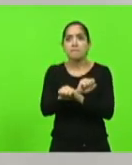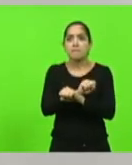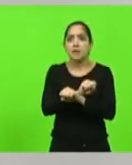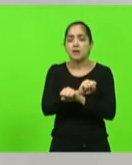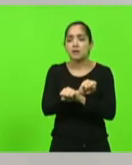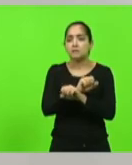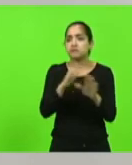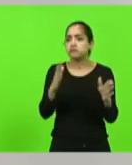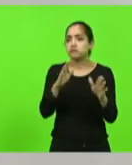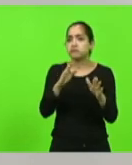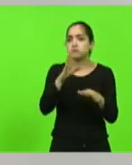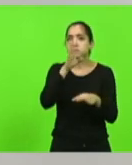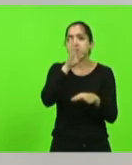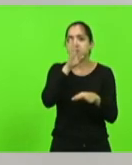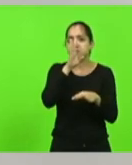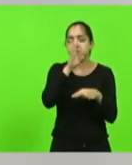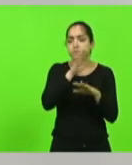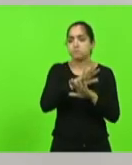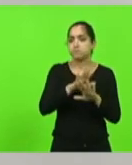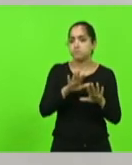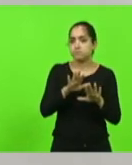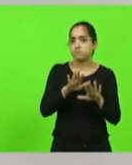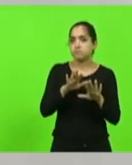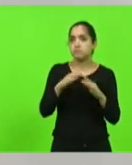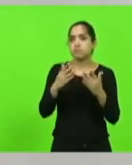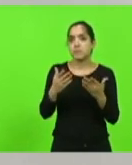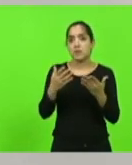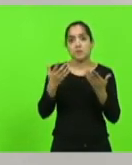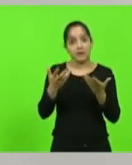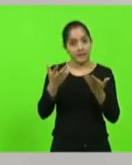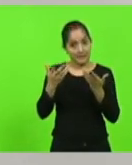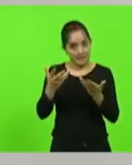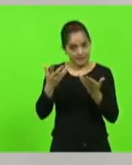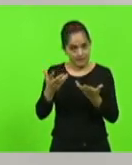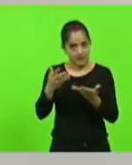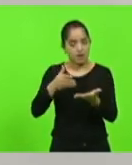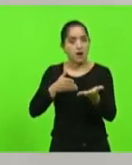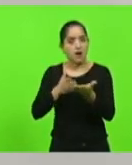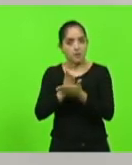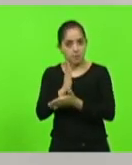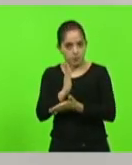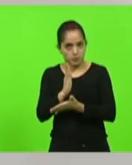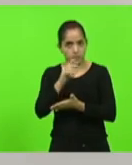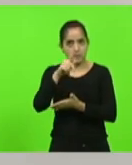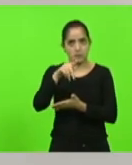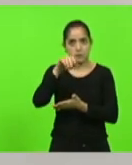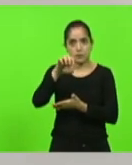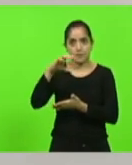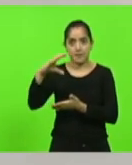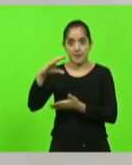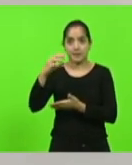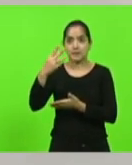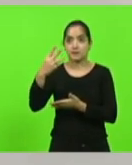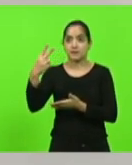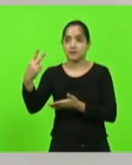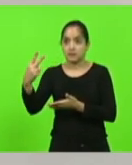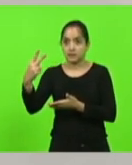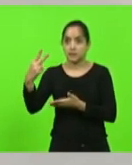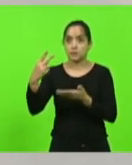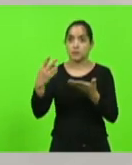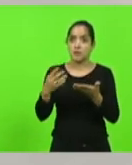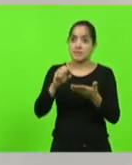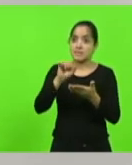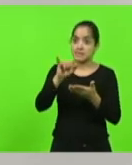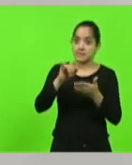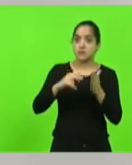barulho, eles silenciaram, porque agora eles querem a aprovação da PEC 32 e se os sindicatos